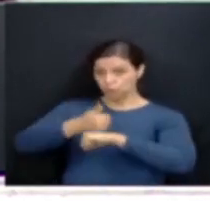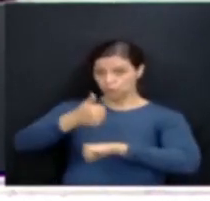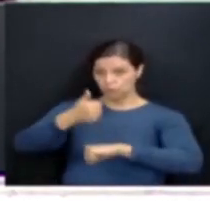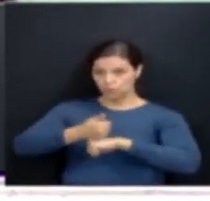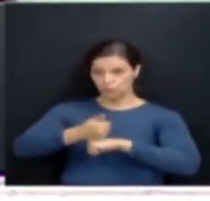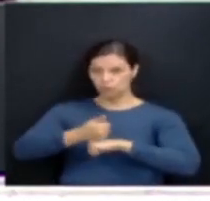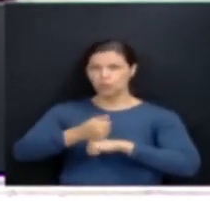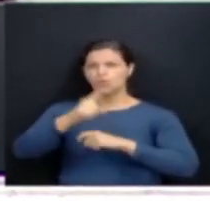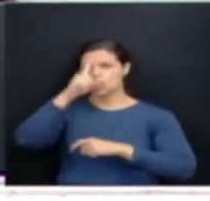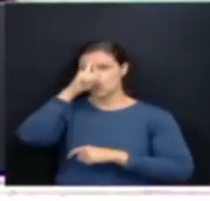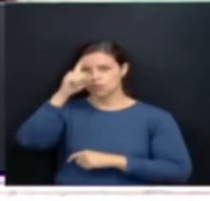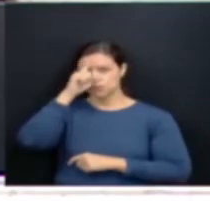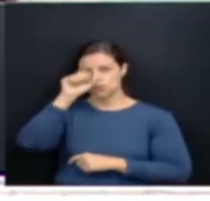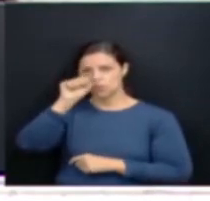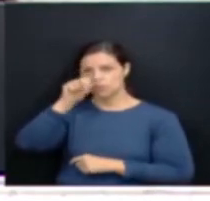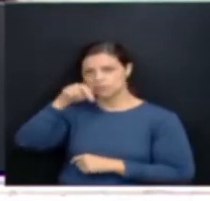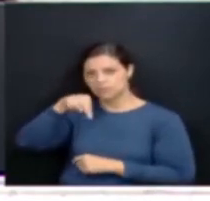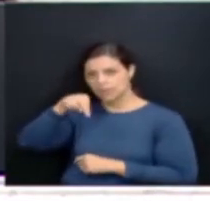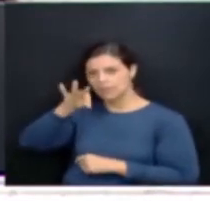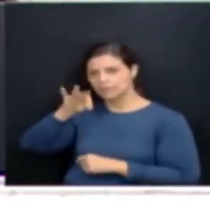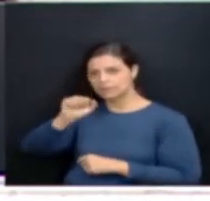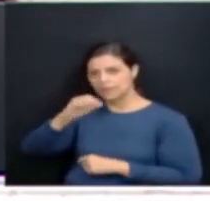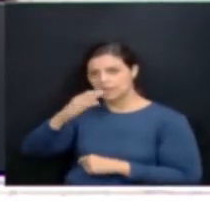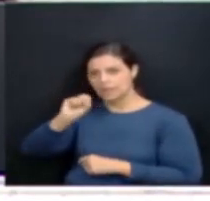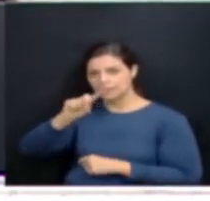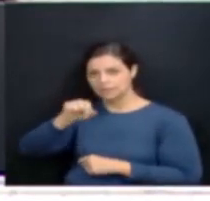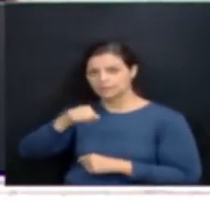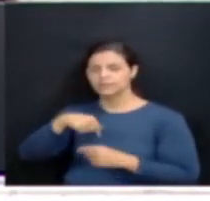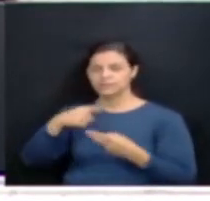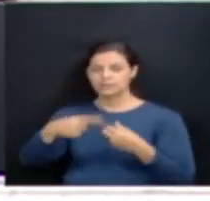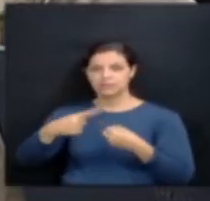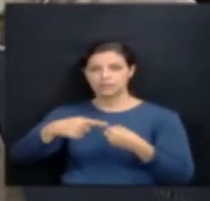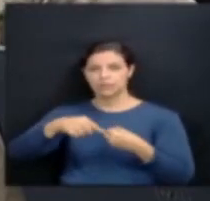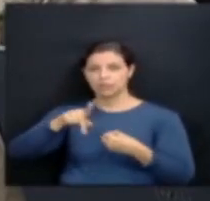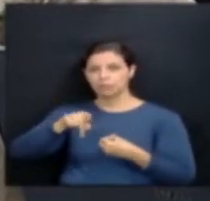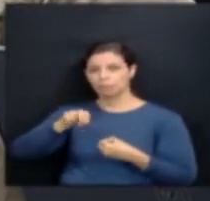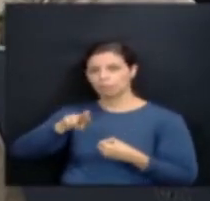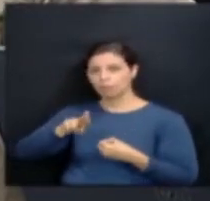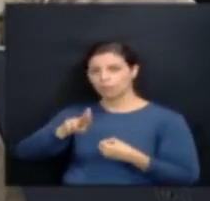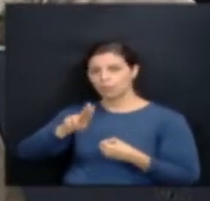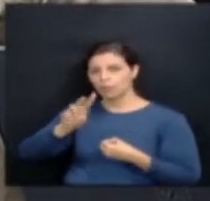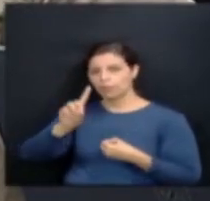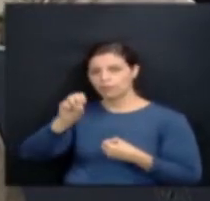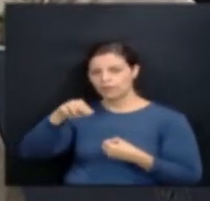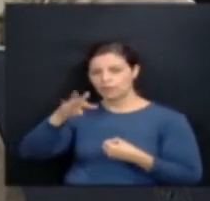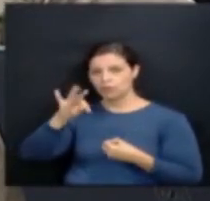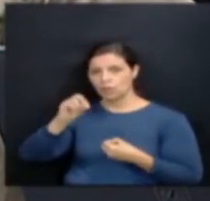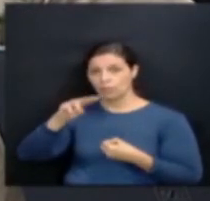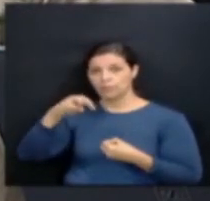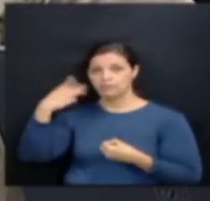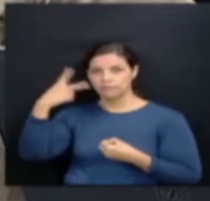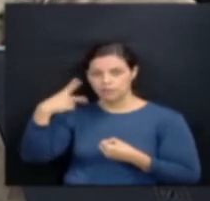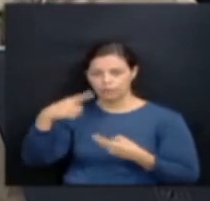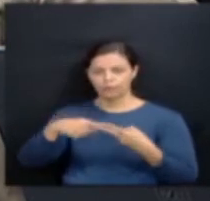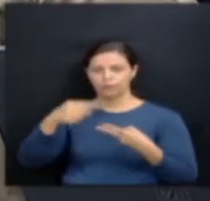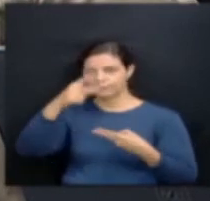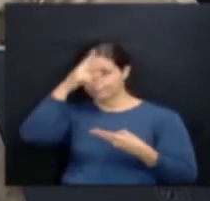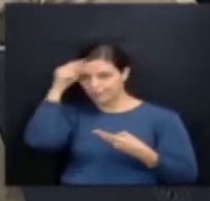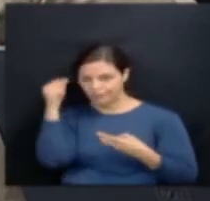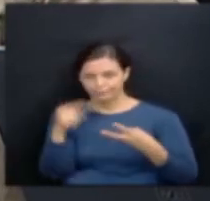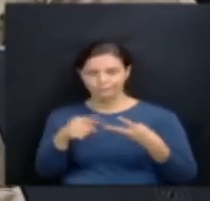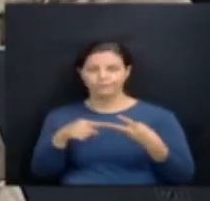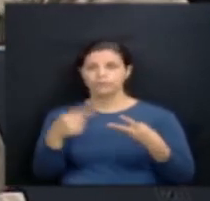da Santa Casa, de Prudentópolis, prefeito, vice-prefeito e todos os vereadores de Prudentópolis,